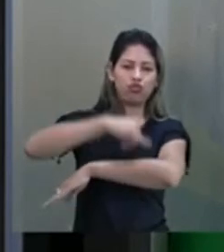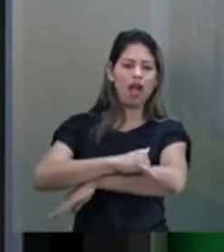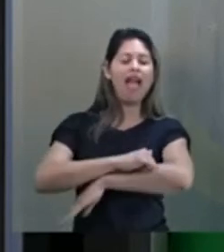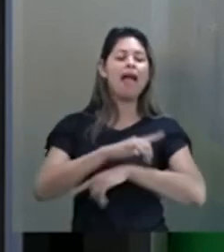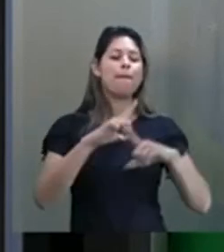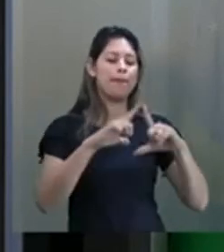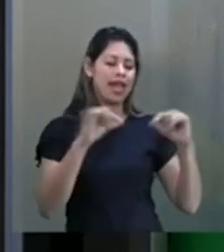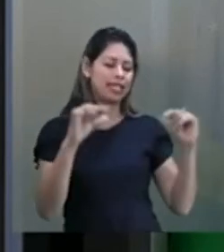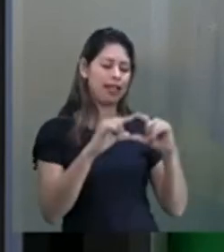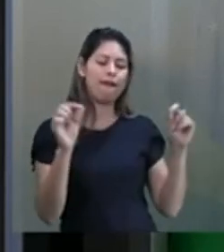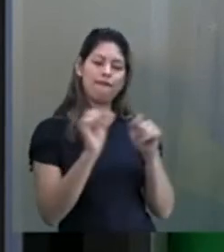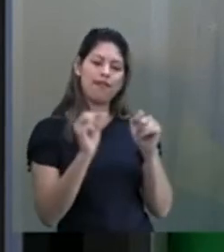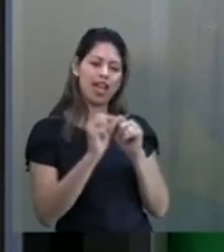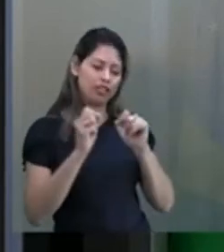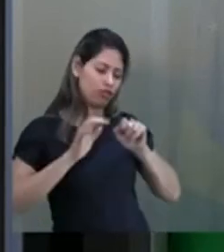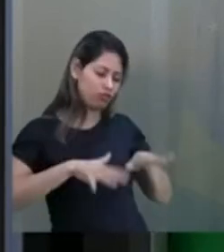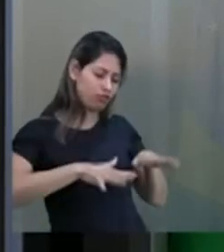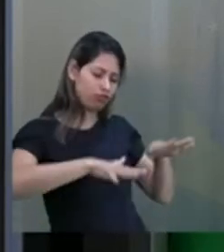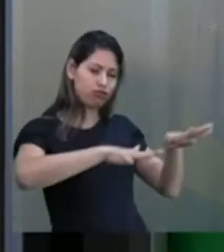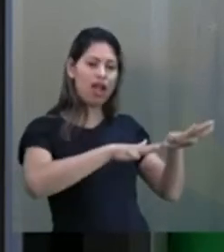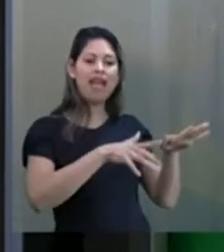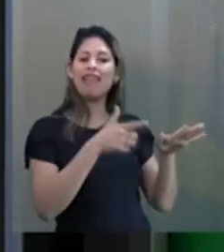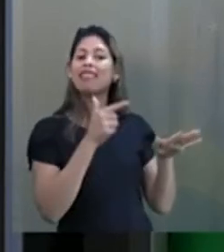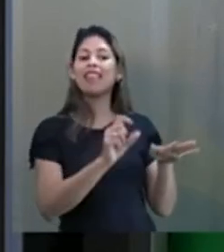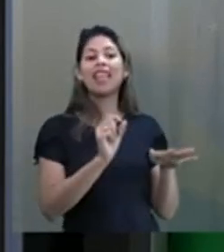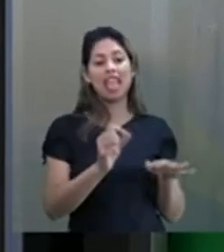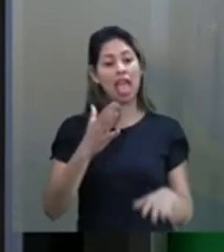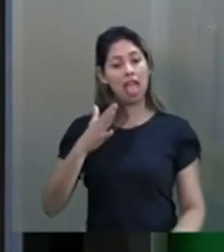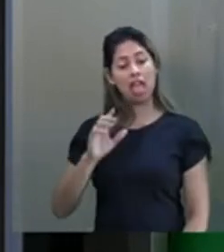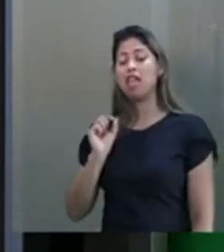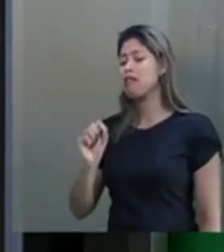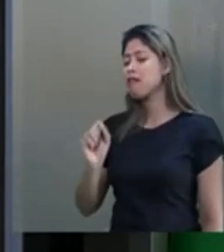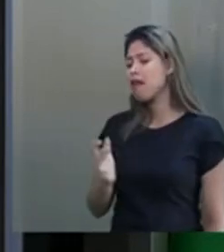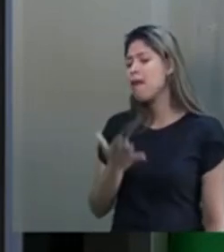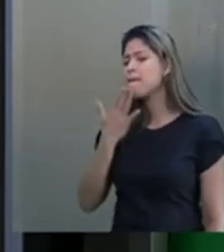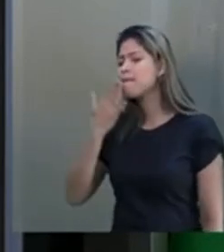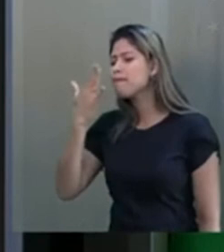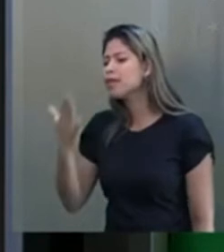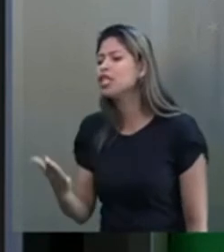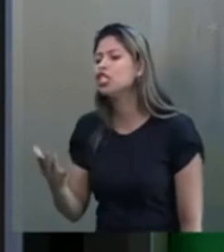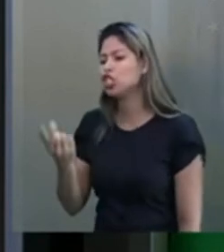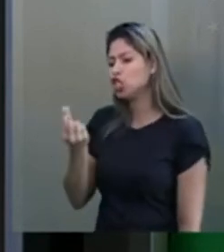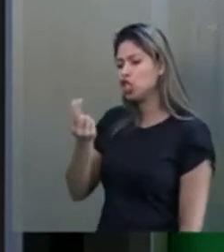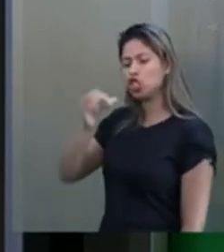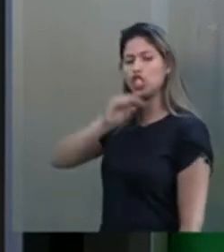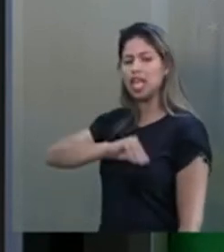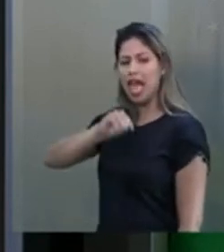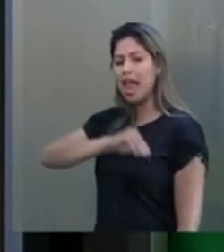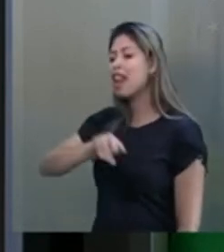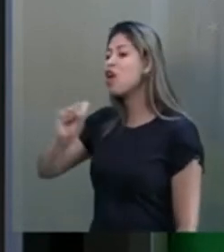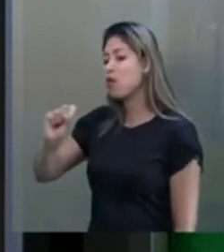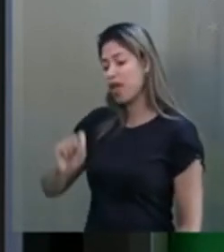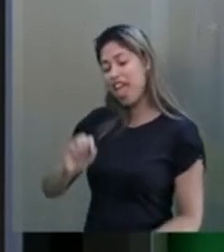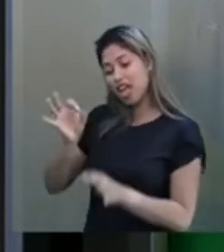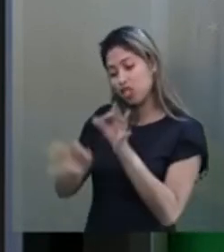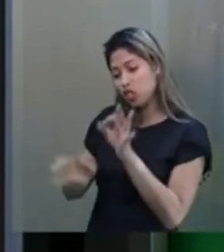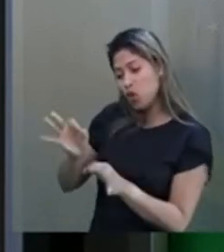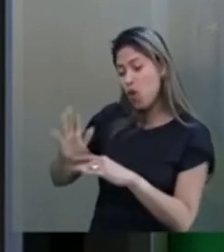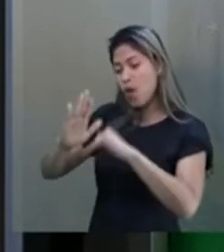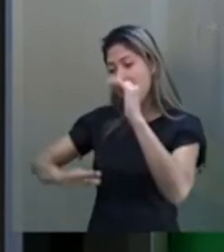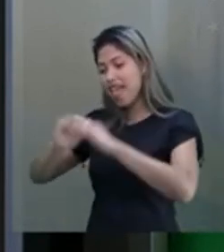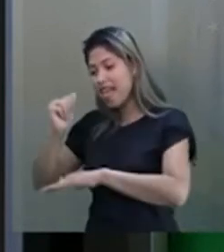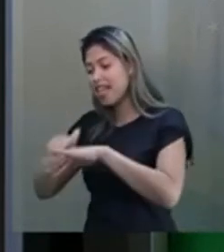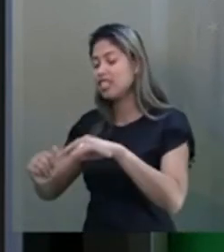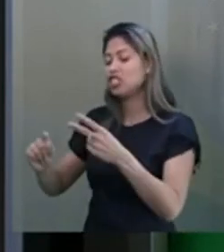Brasília para fazer manifestação. Quem vem bater na minha porta para pedir aumento de salário é juiz, é promotor, é sindicalista